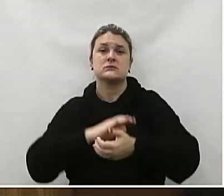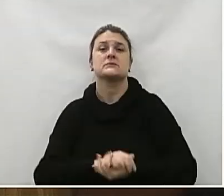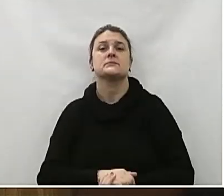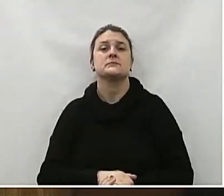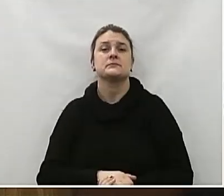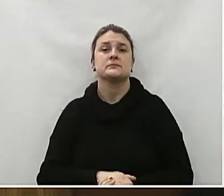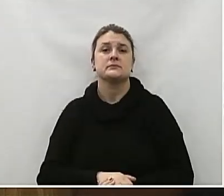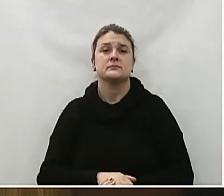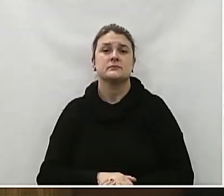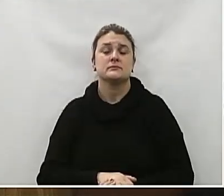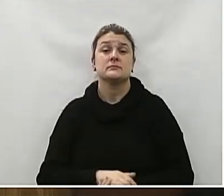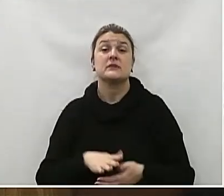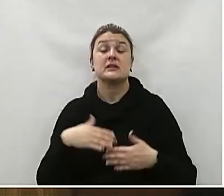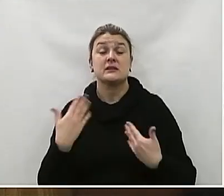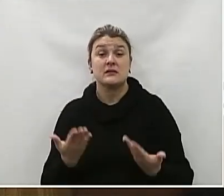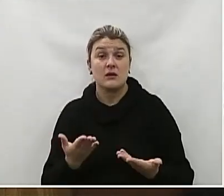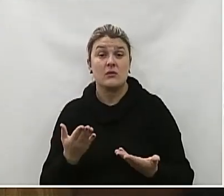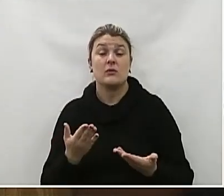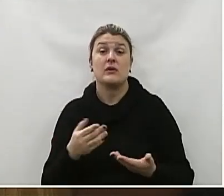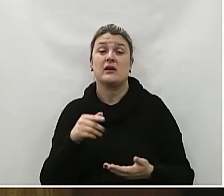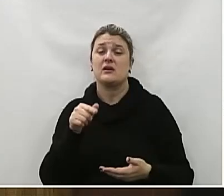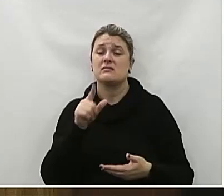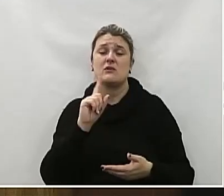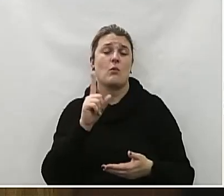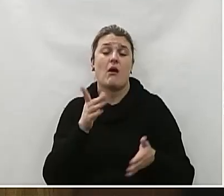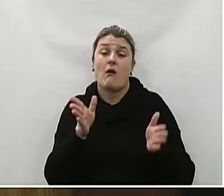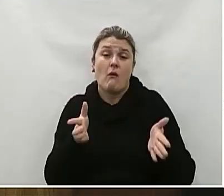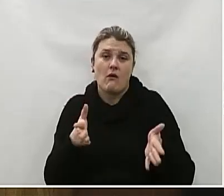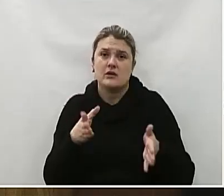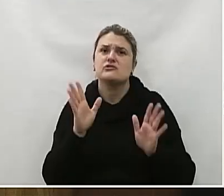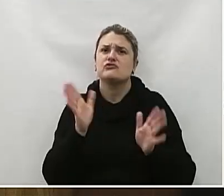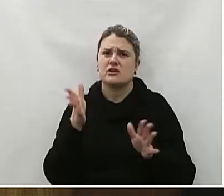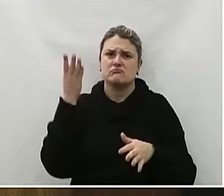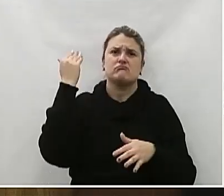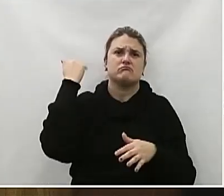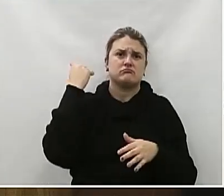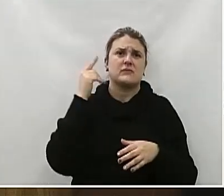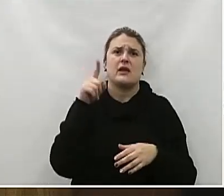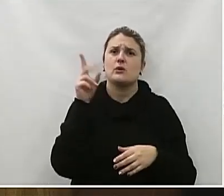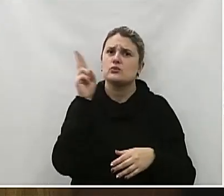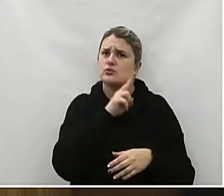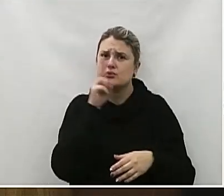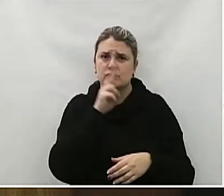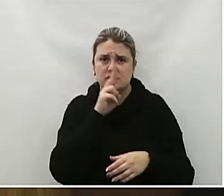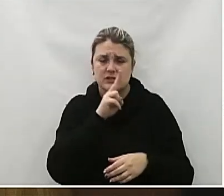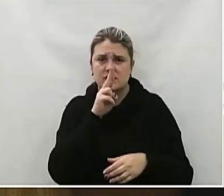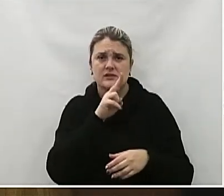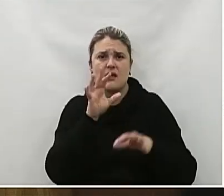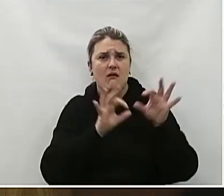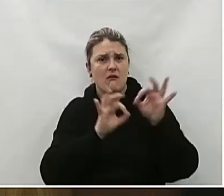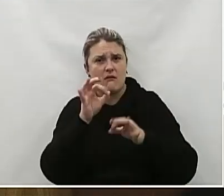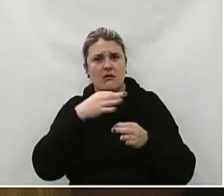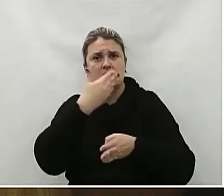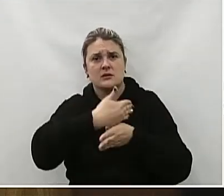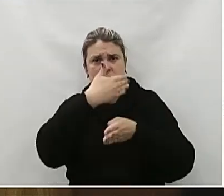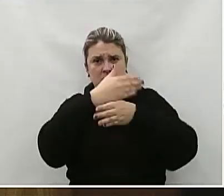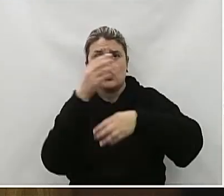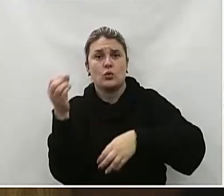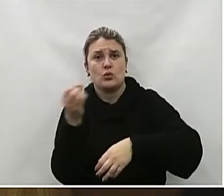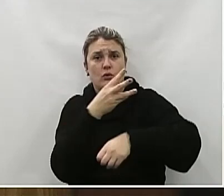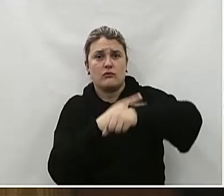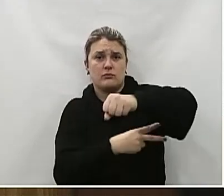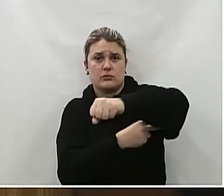Frontin Essa demanda não é nova E a urgência para sua realização é evidente A situação atual tem um impacto